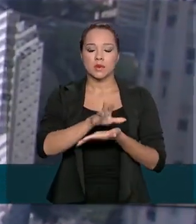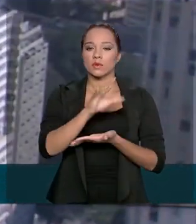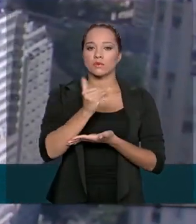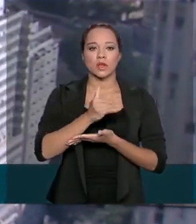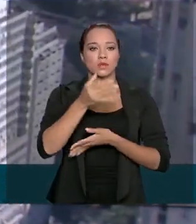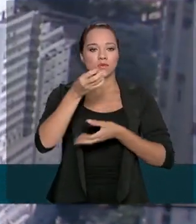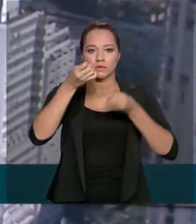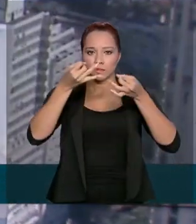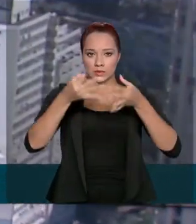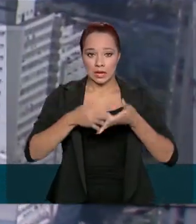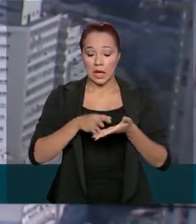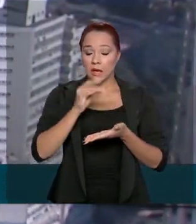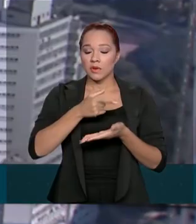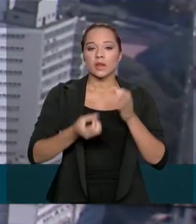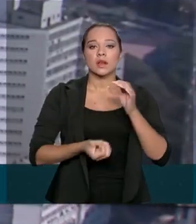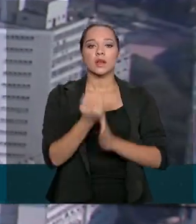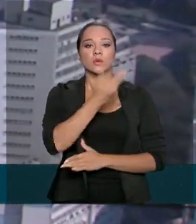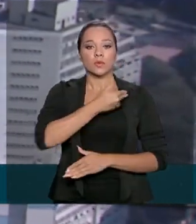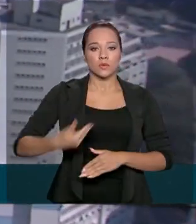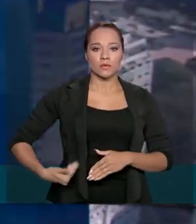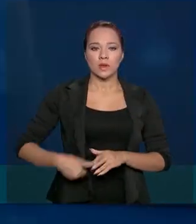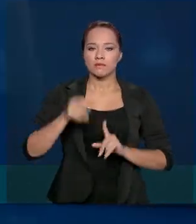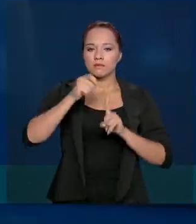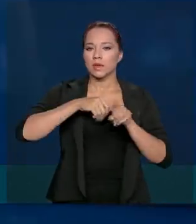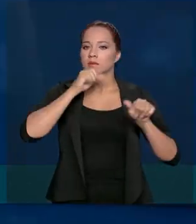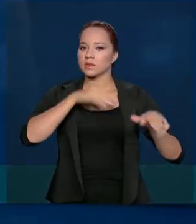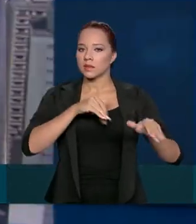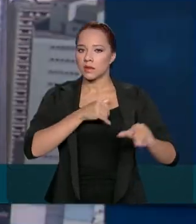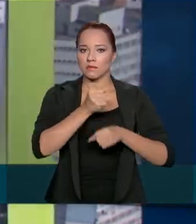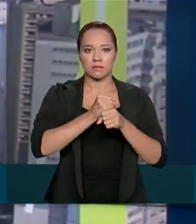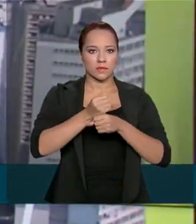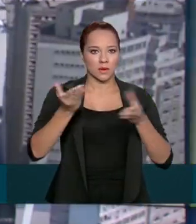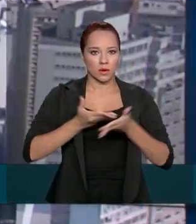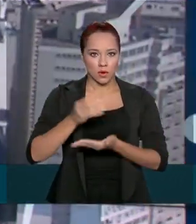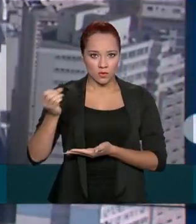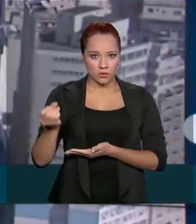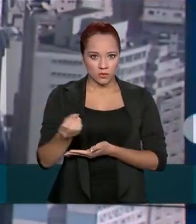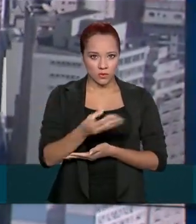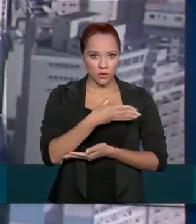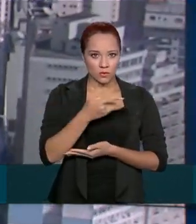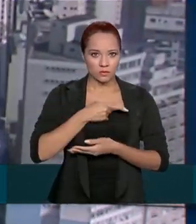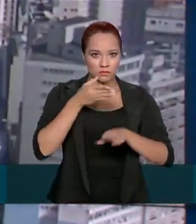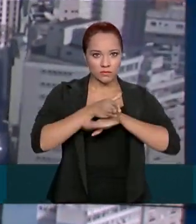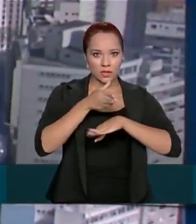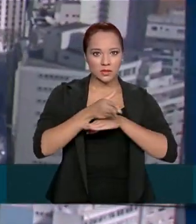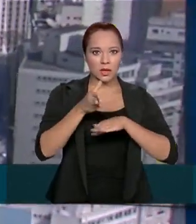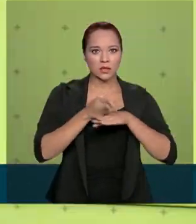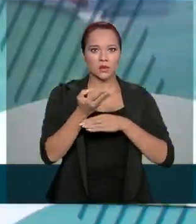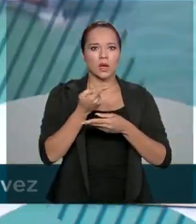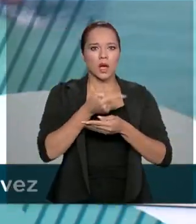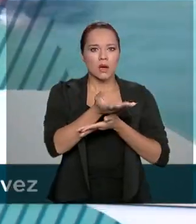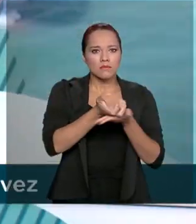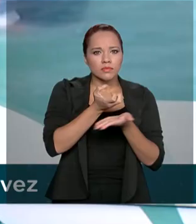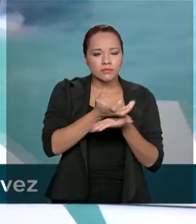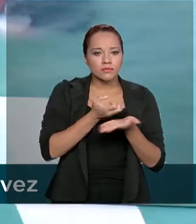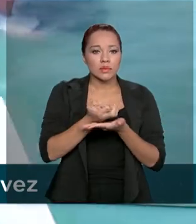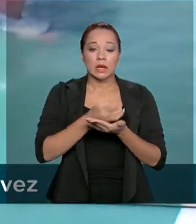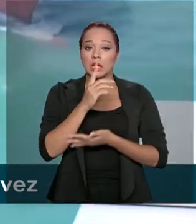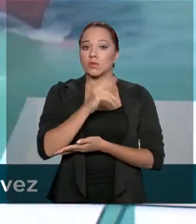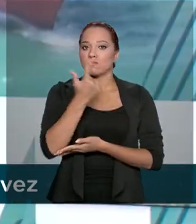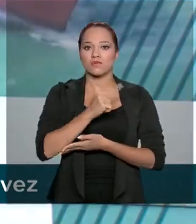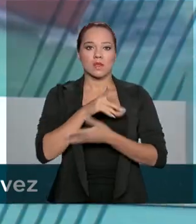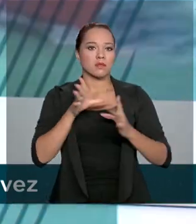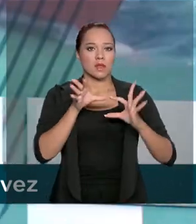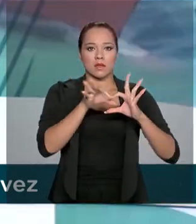O saque aniversário foi criado pelo governo em setembro deste ano como uma nova modalidade de acesso aos recursos do fundo e não tem